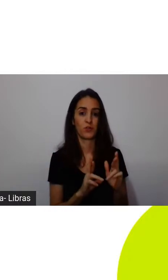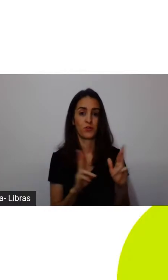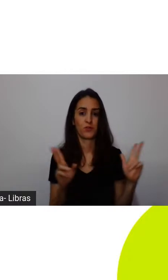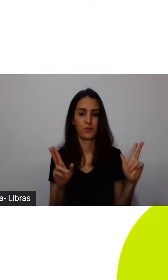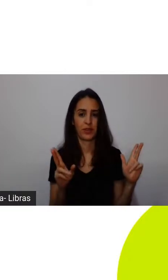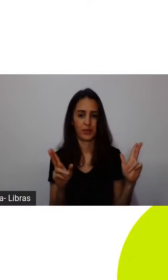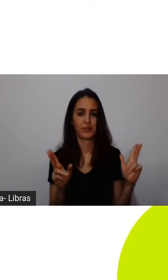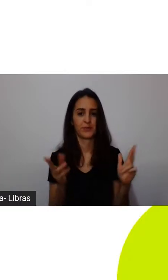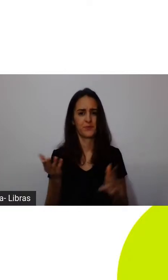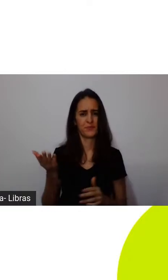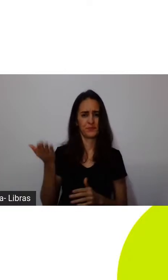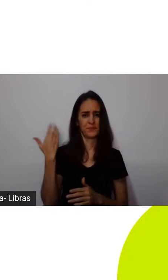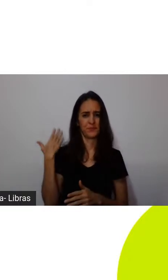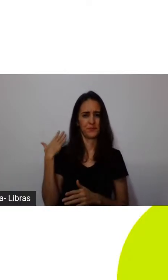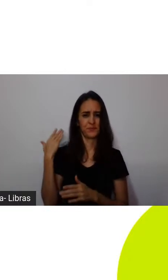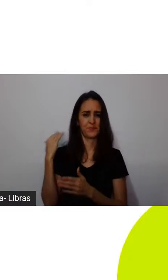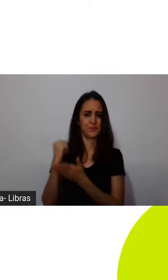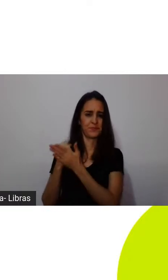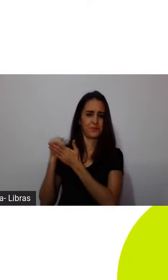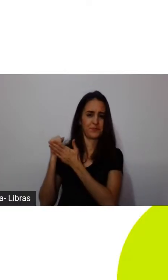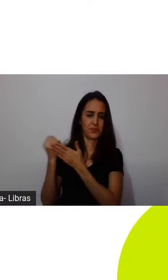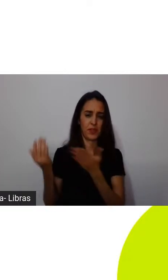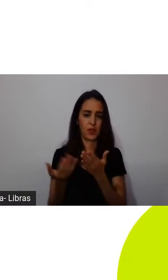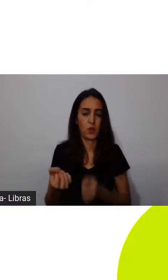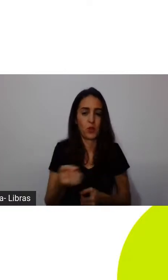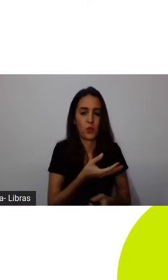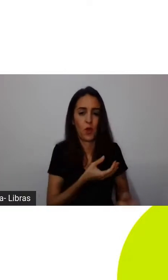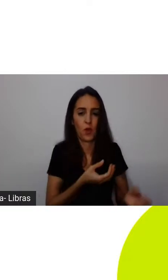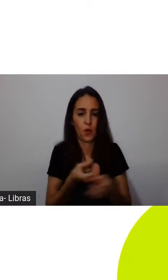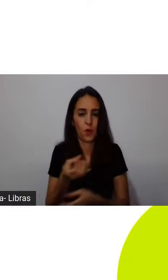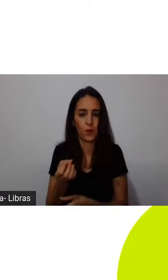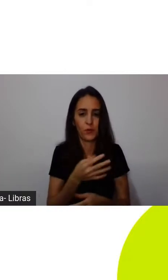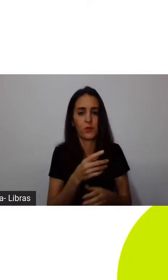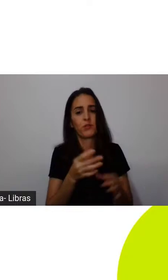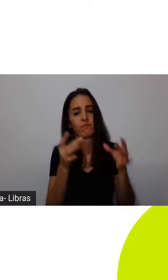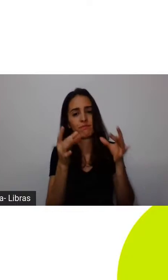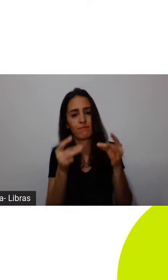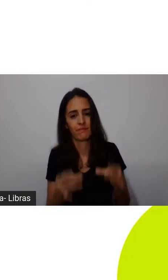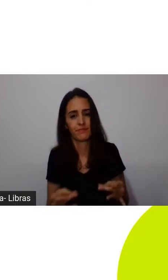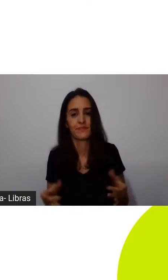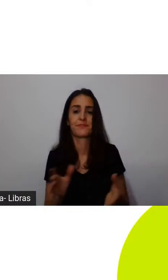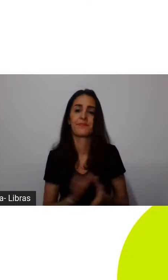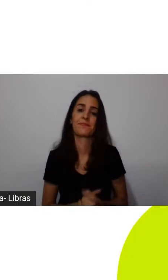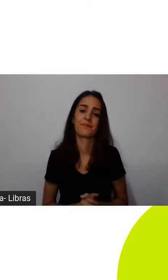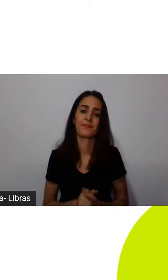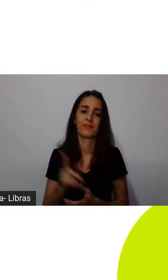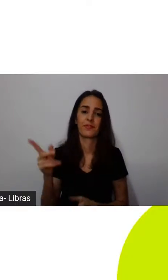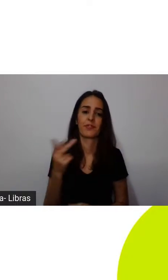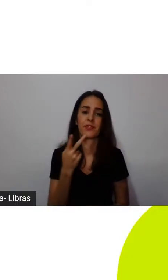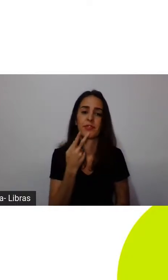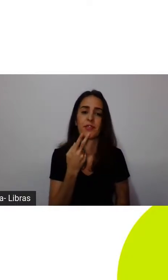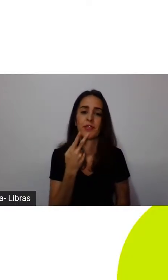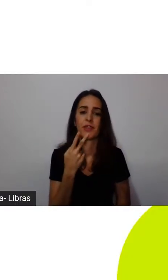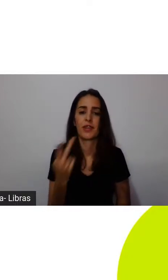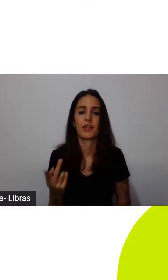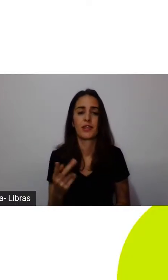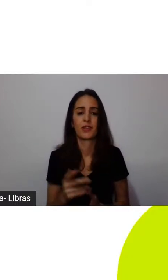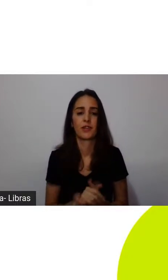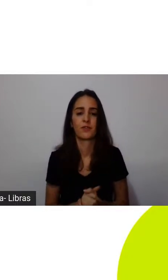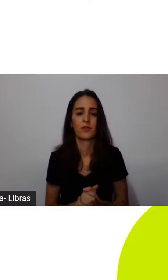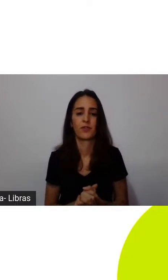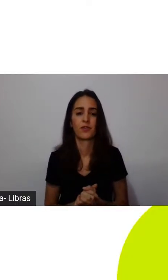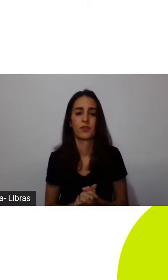desse critério de desenvolvimento. Olha aí, o Zé falou do Pess, eu vou falar um pouco disso também,